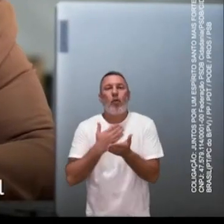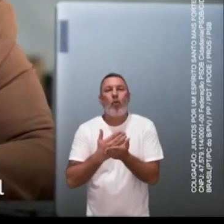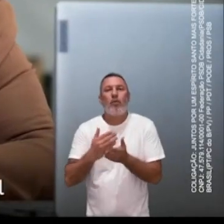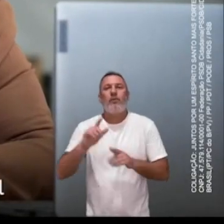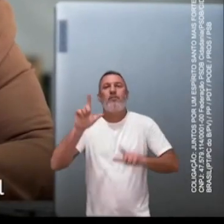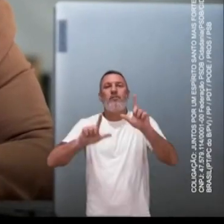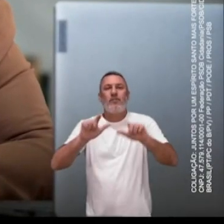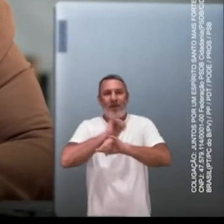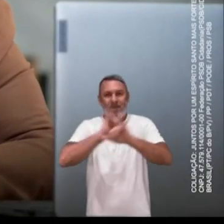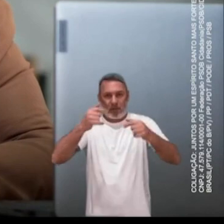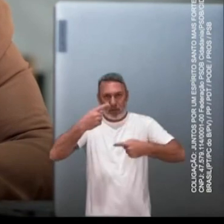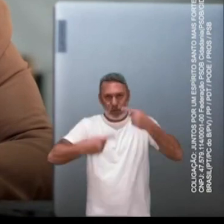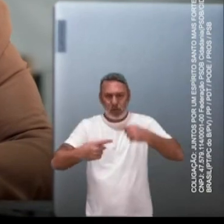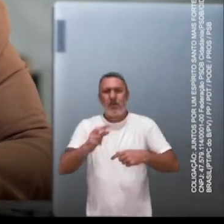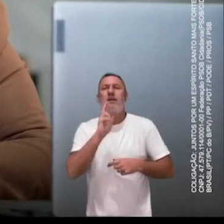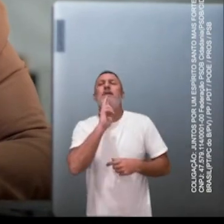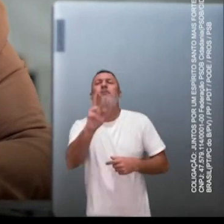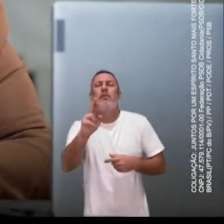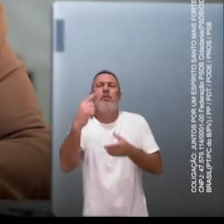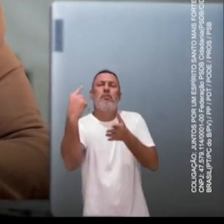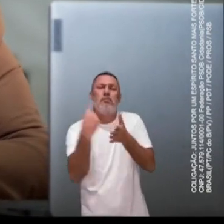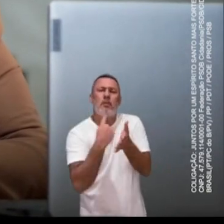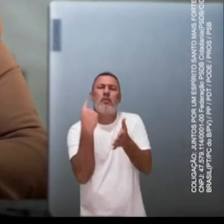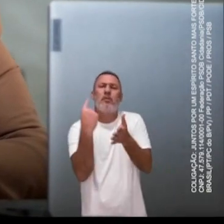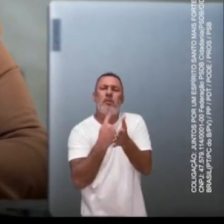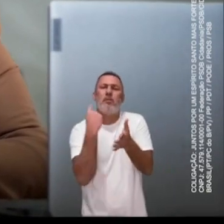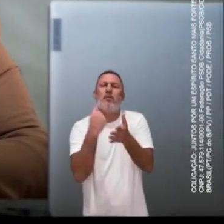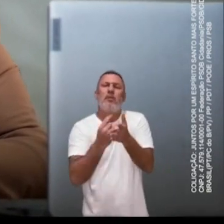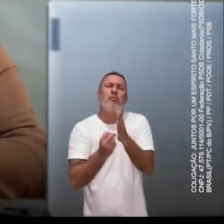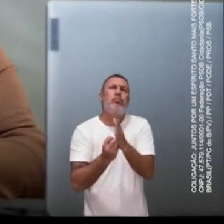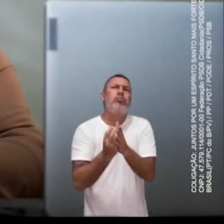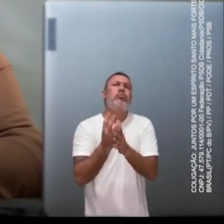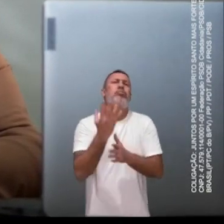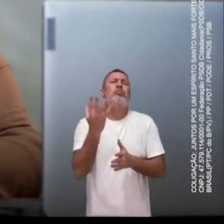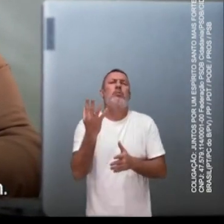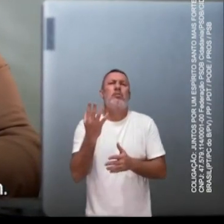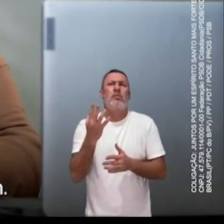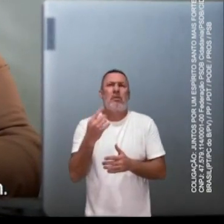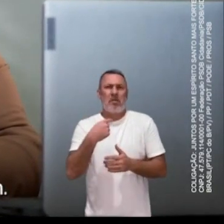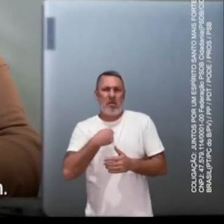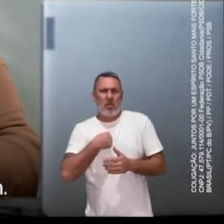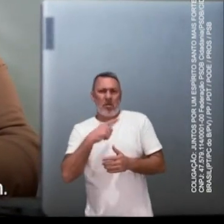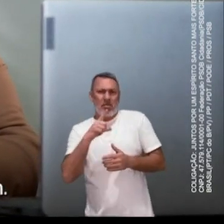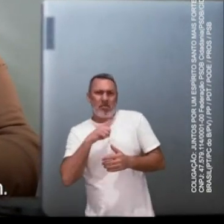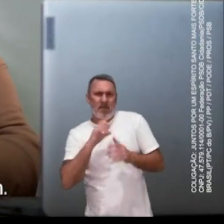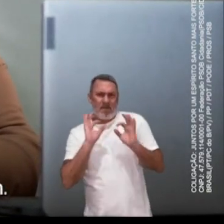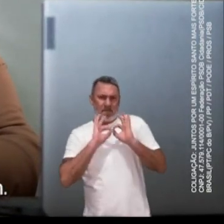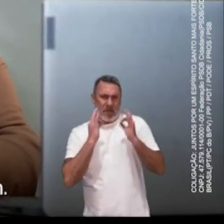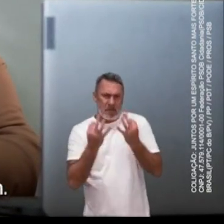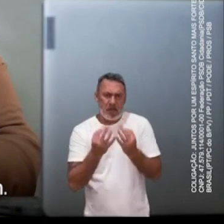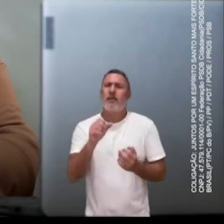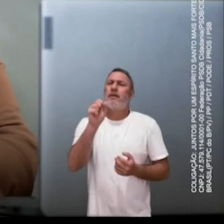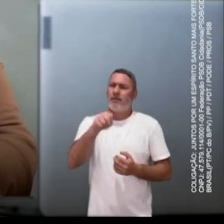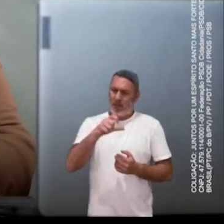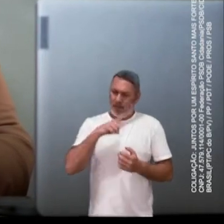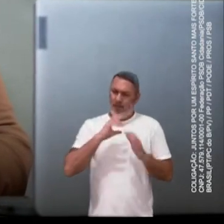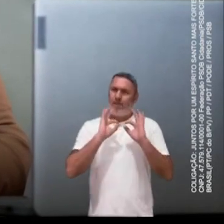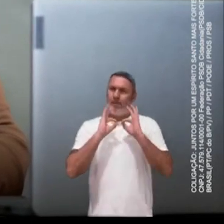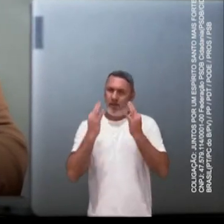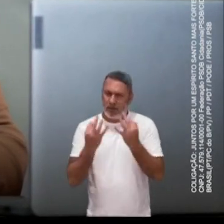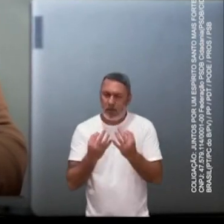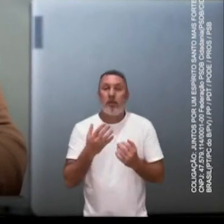iniciar esse programa eleitoral respondendo a uma pergunta que várias vezes já foi feita. Se eu tenho família, tenho família sim.